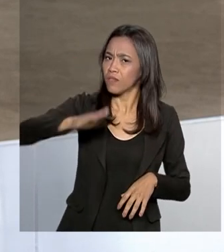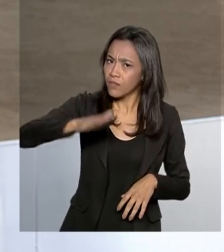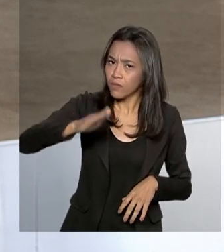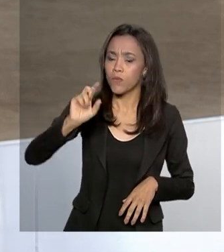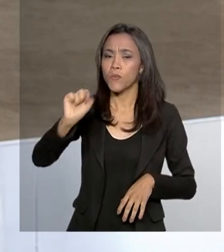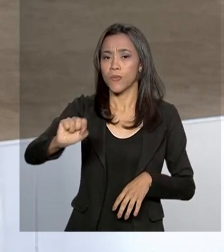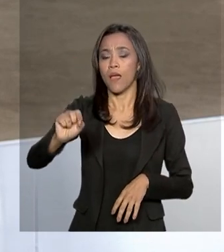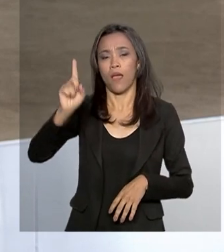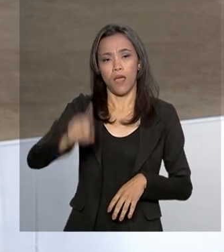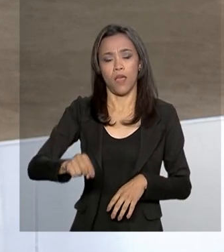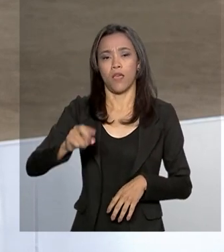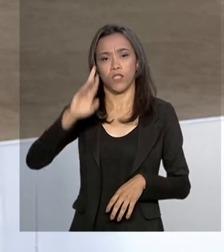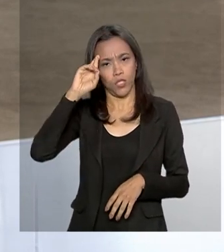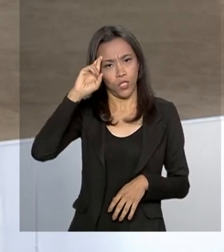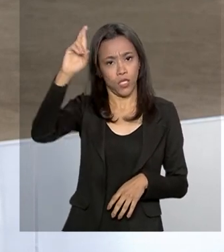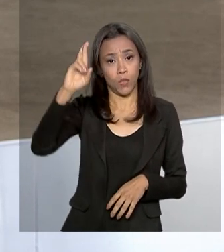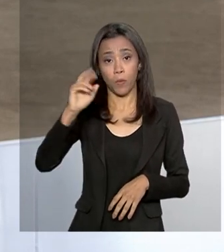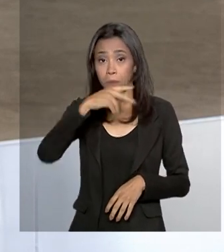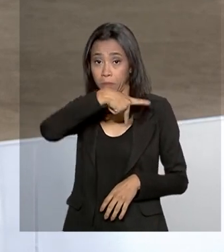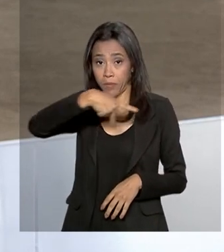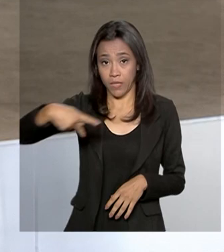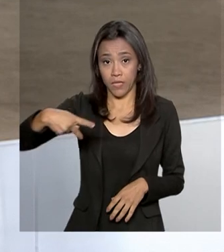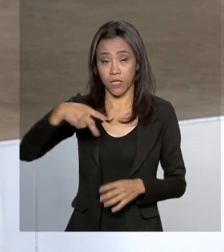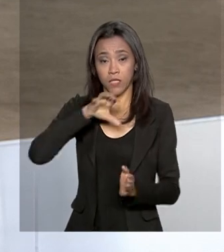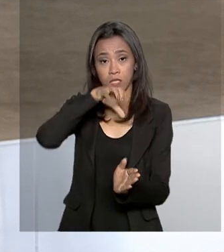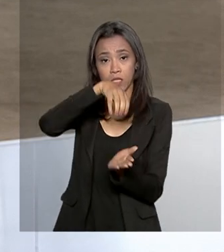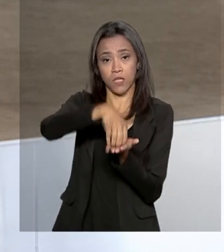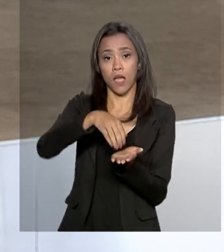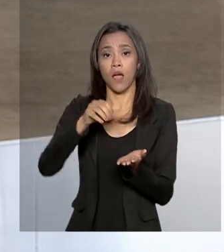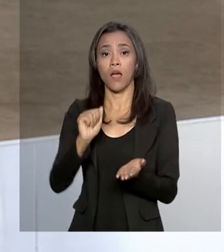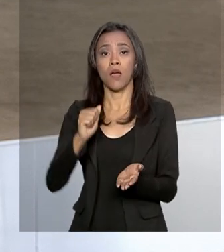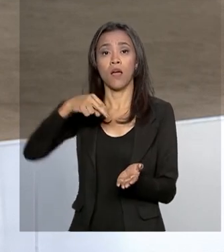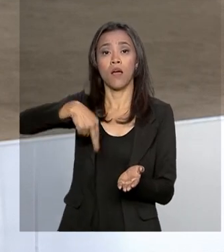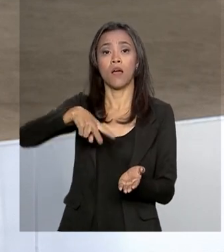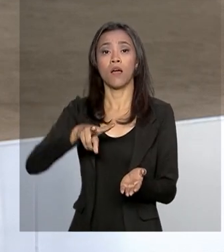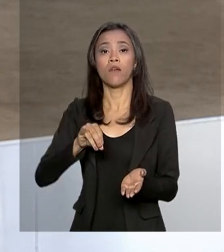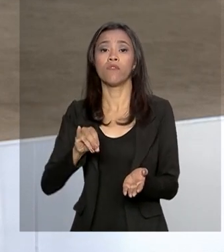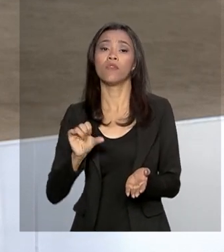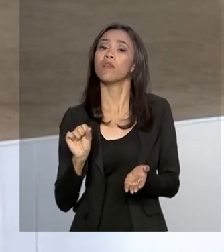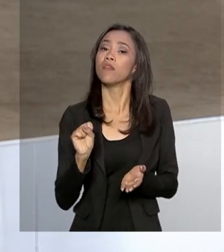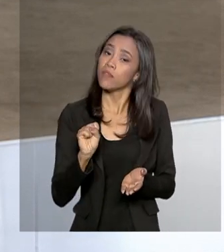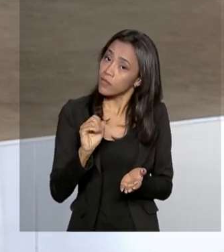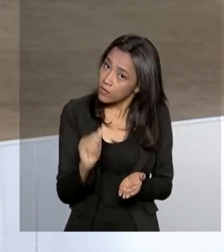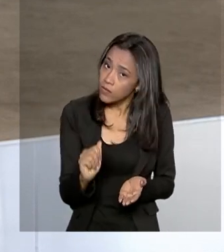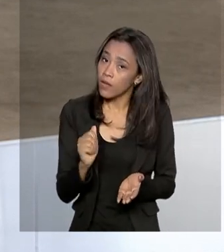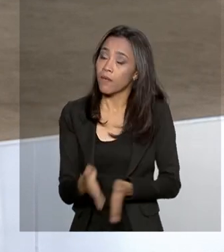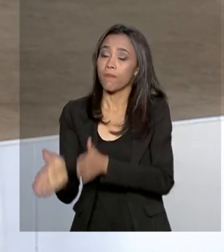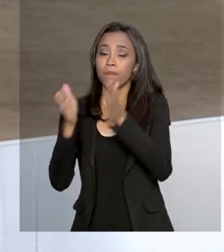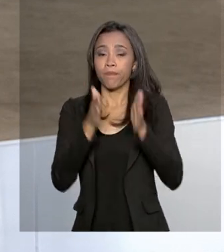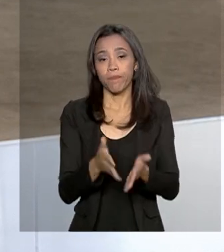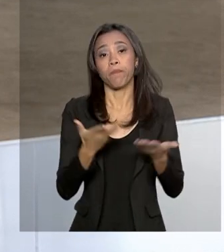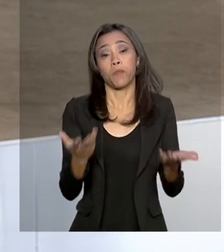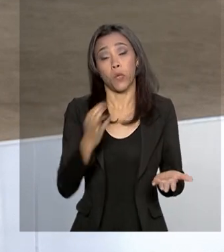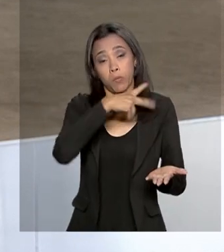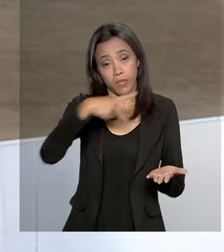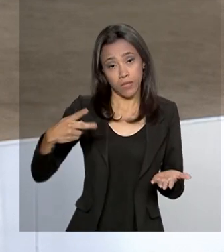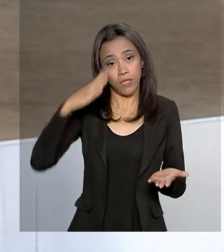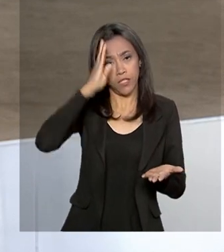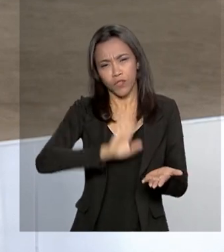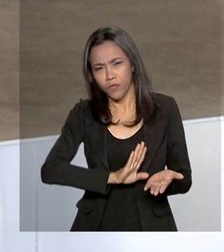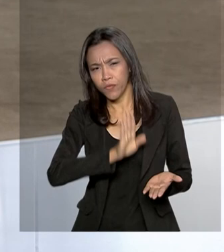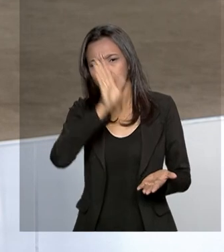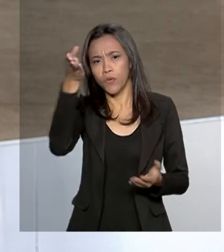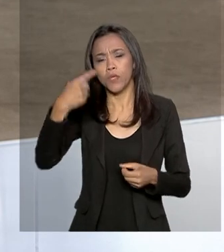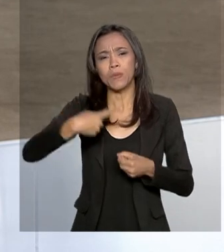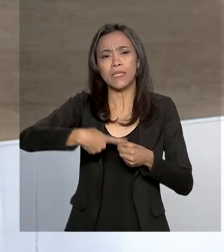com o diretor-presidente da Anvisa, Antônio Torres. Bom, no final de semana, o presidente Jair Bolsonaro foi até Barretos, no